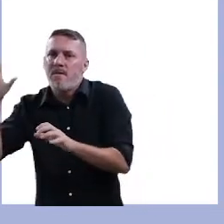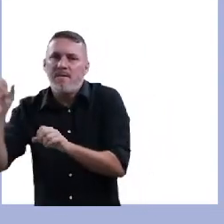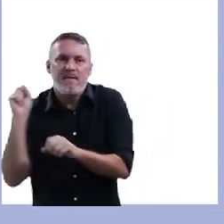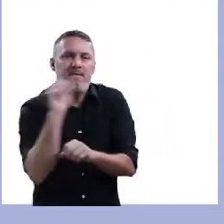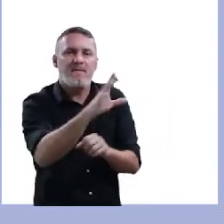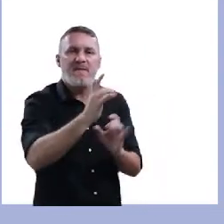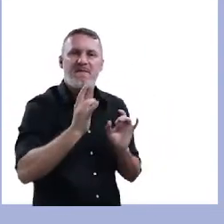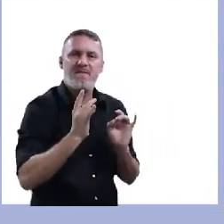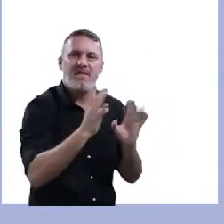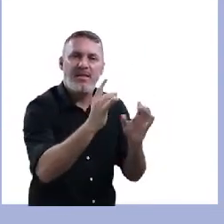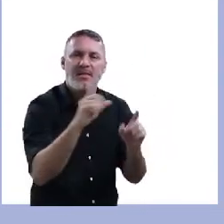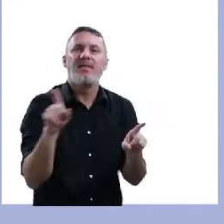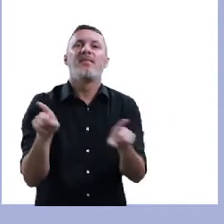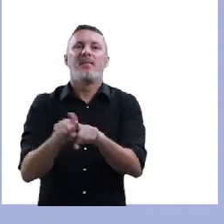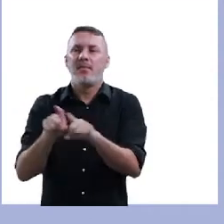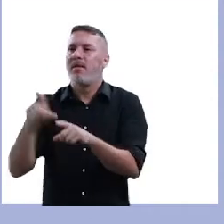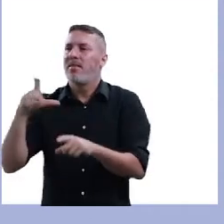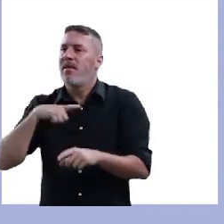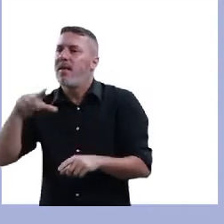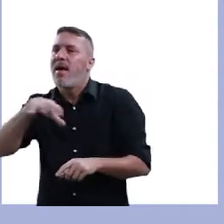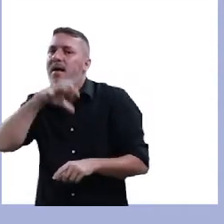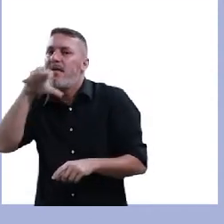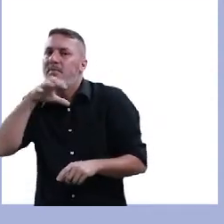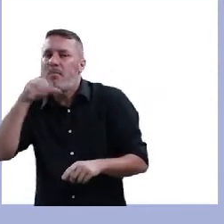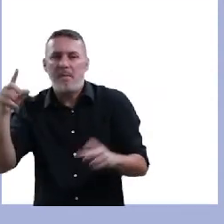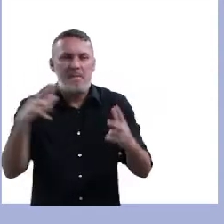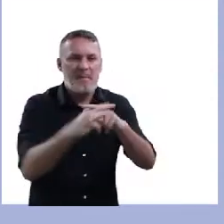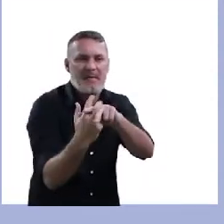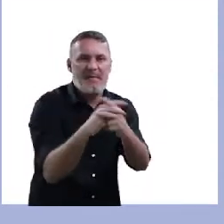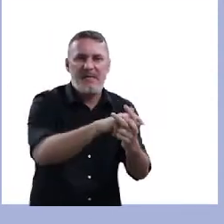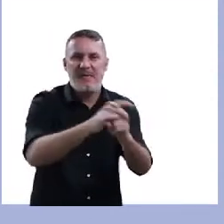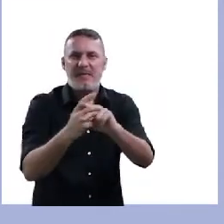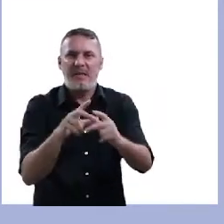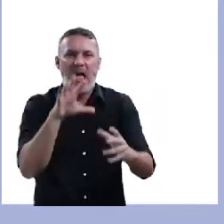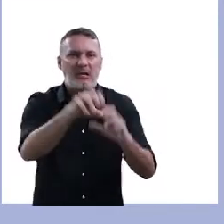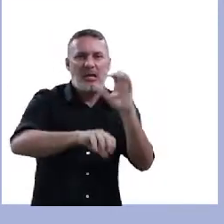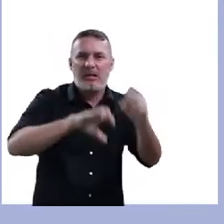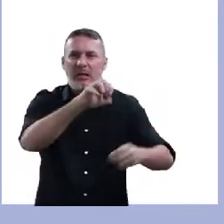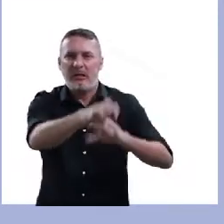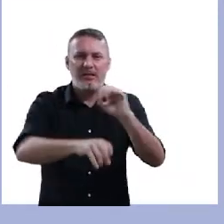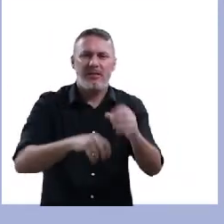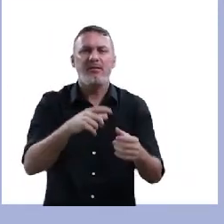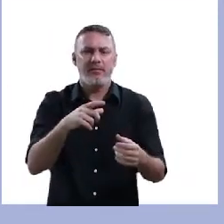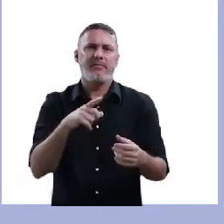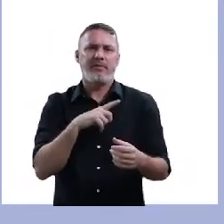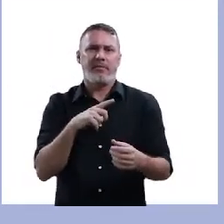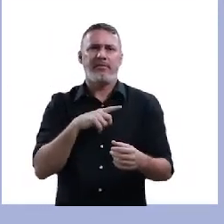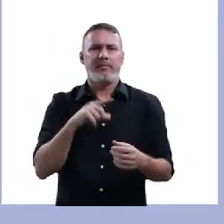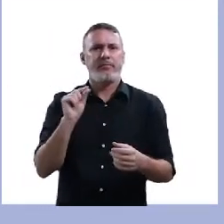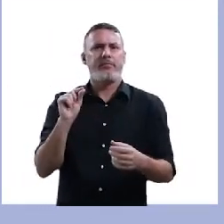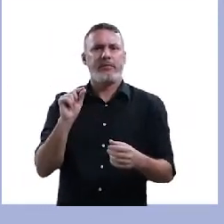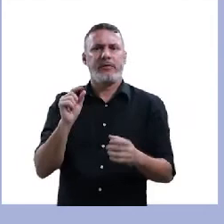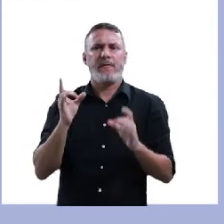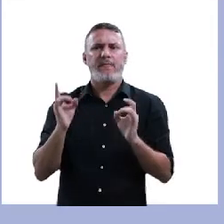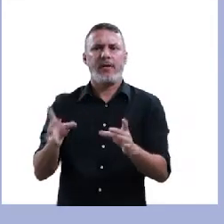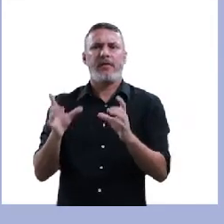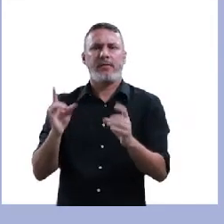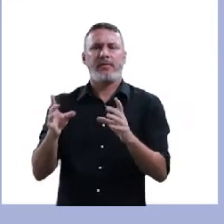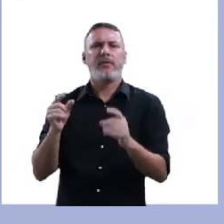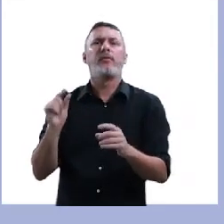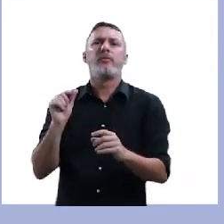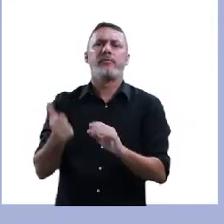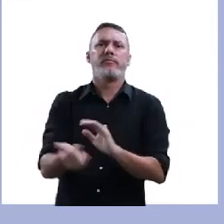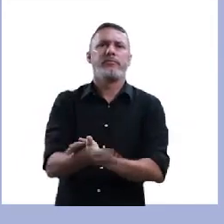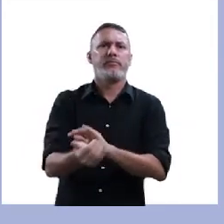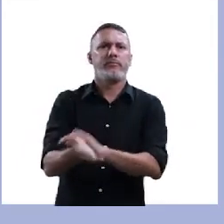para venda, utilizar mesmo para rinhas, para brigas. mas o tráfico de animais, ele faz o que?